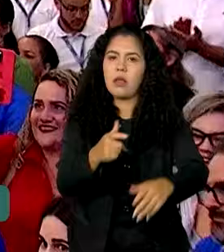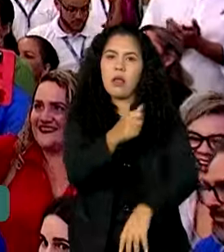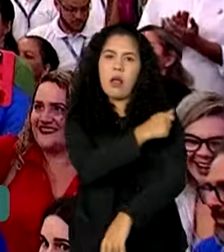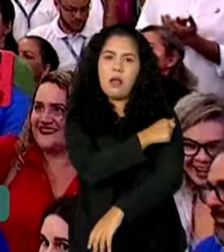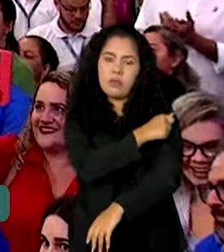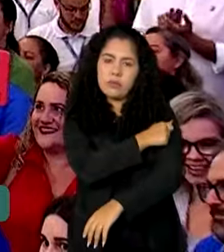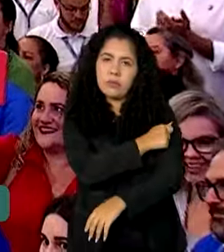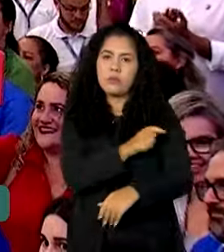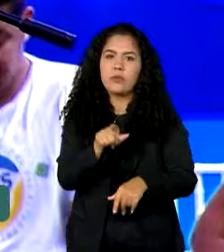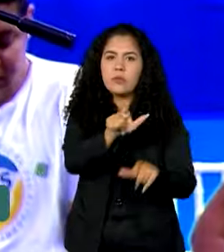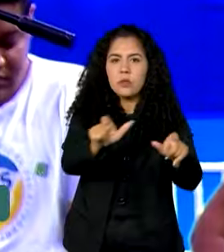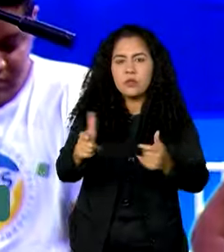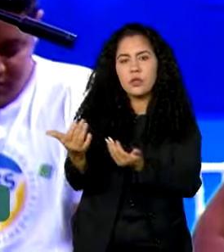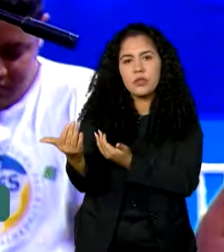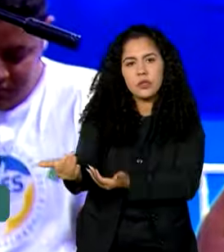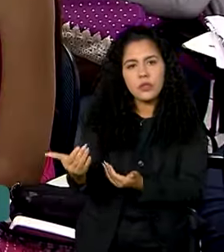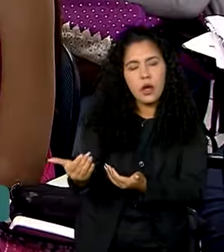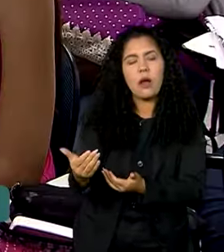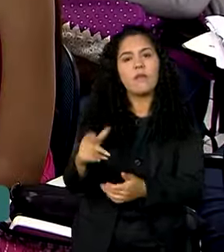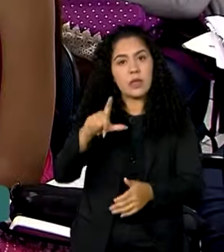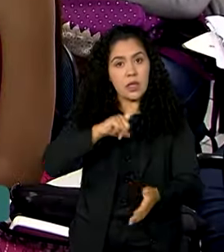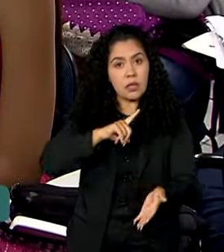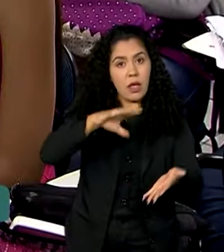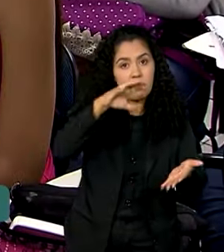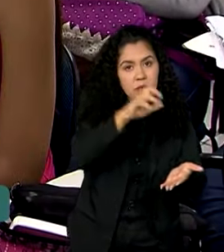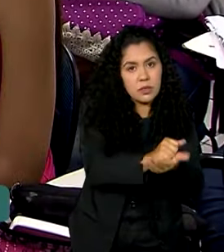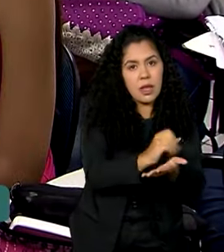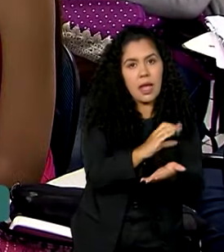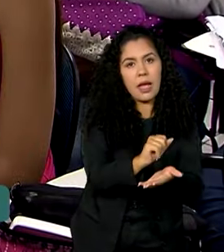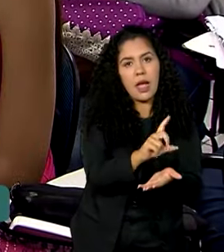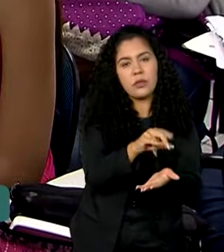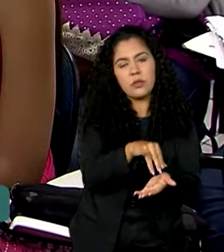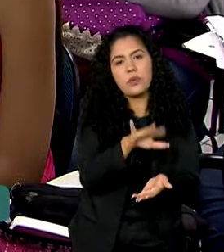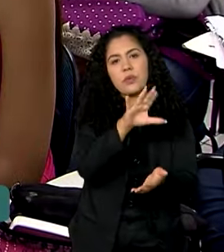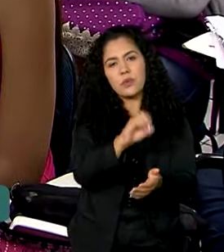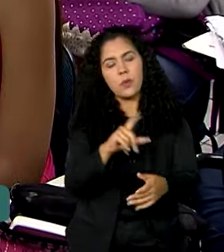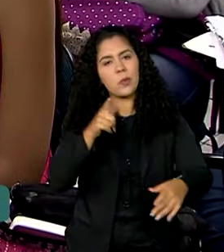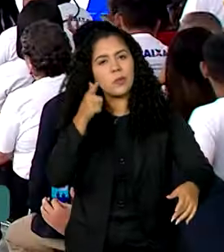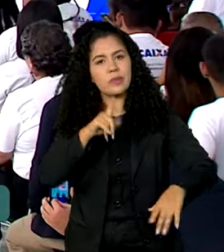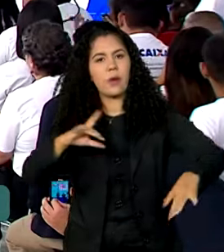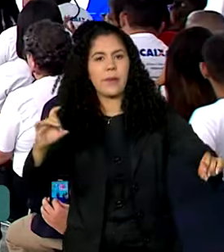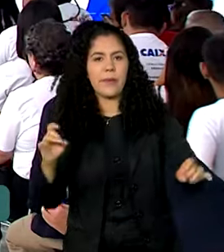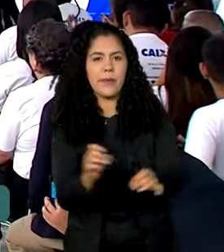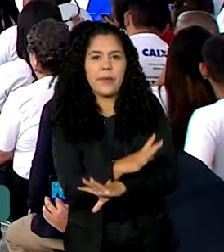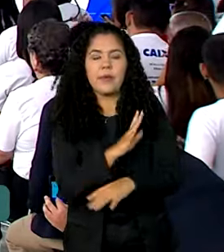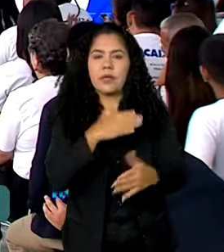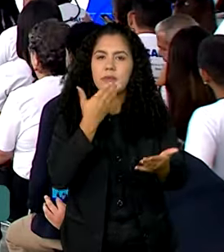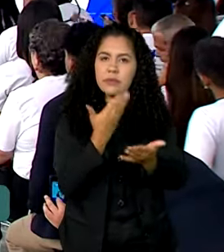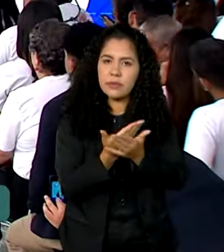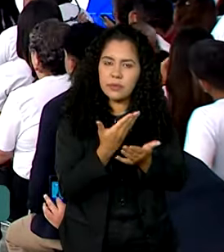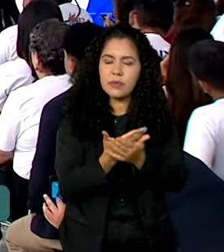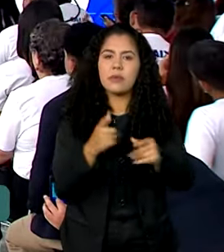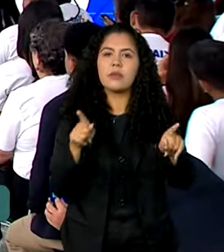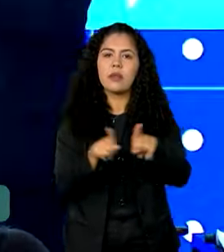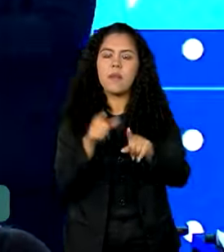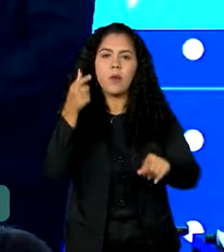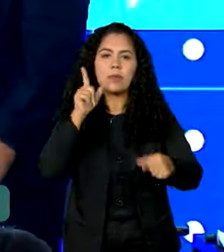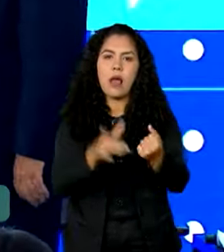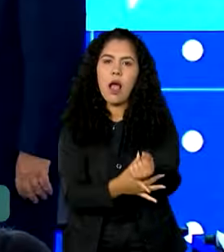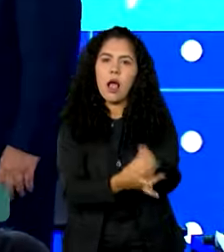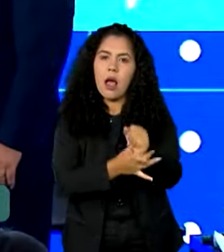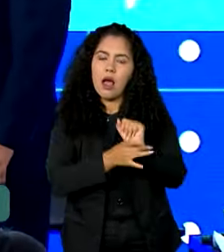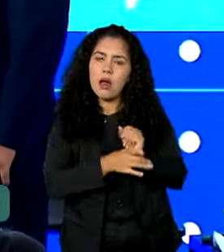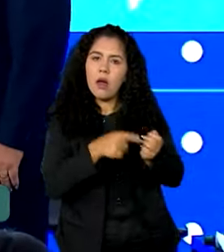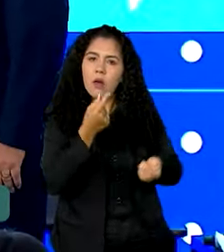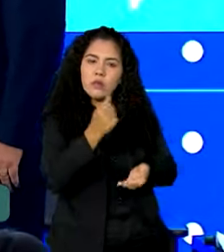os jovens de famílias inscritas no Cade Único concluam os estudos, garantindo uma poupança ao final